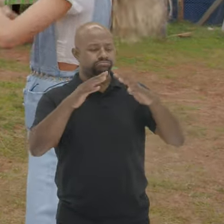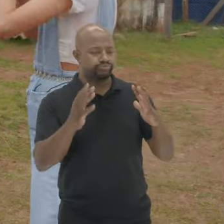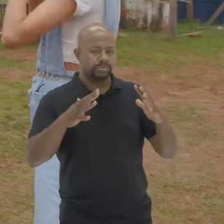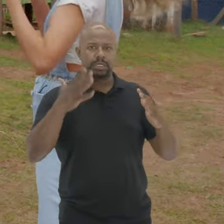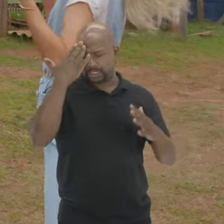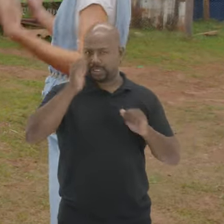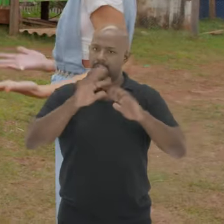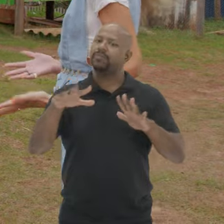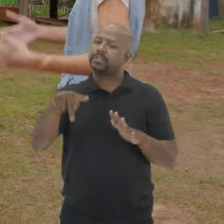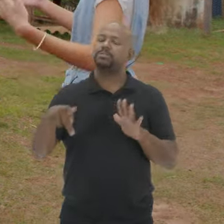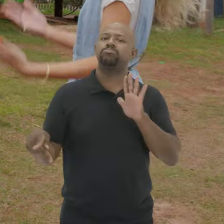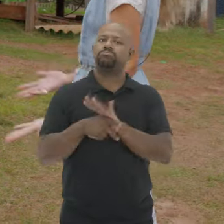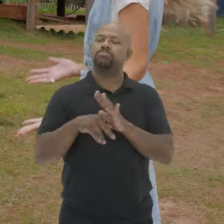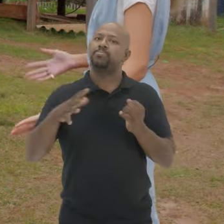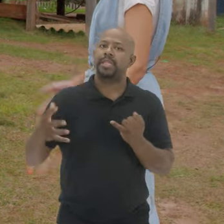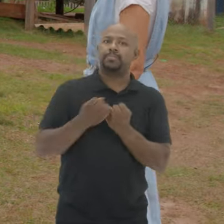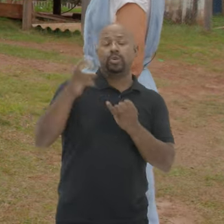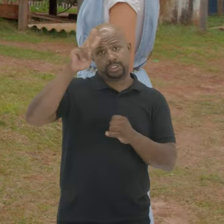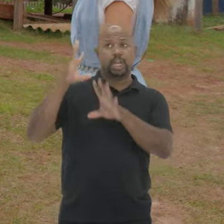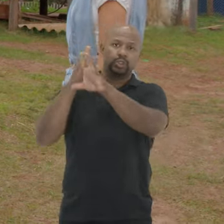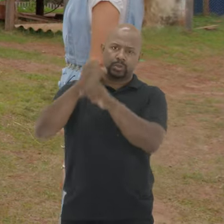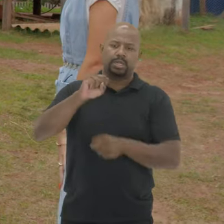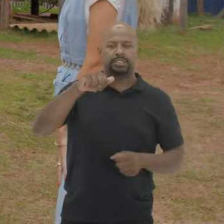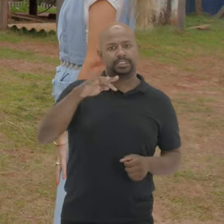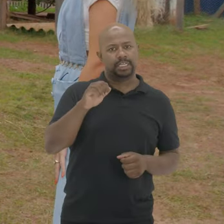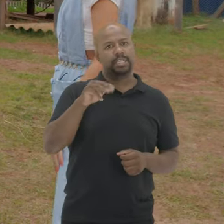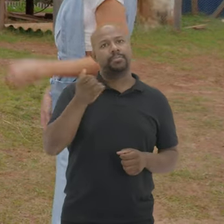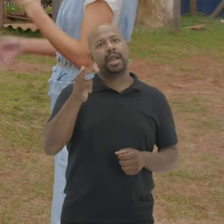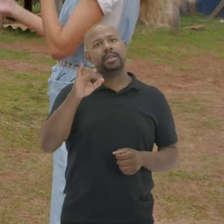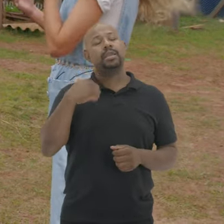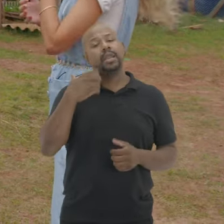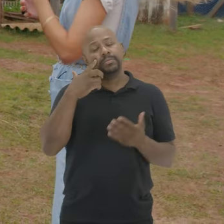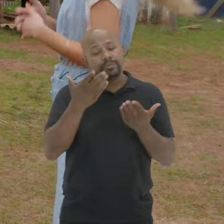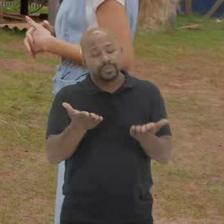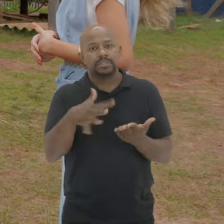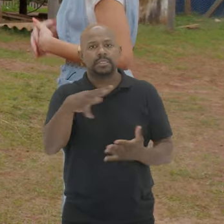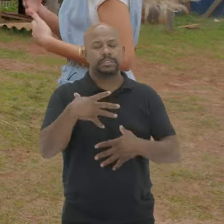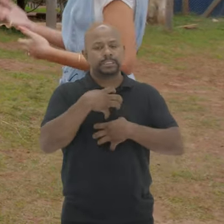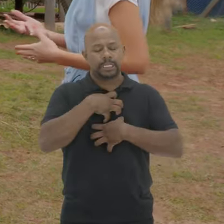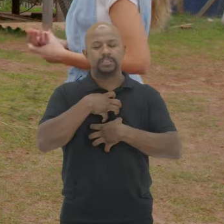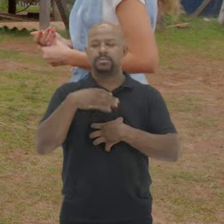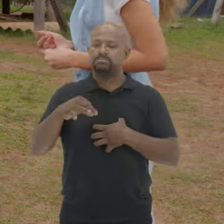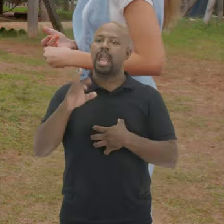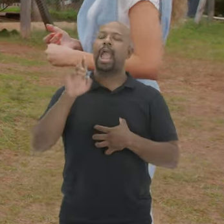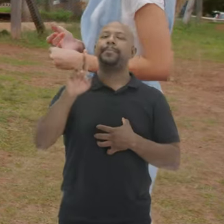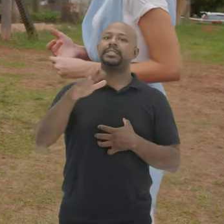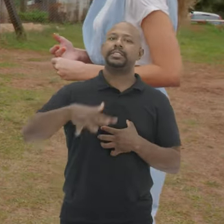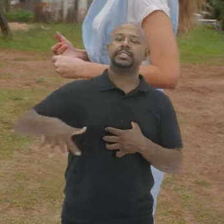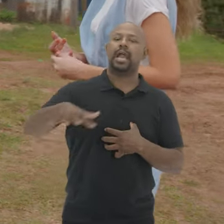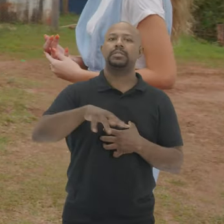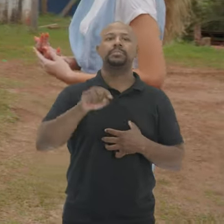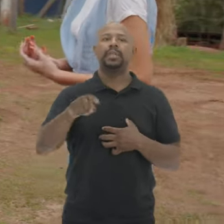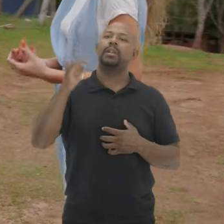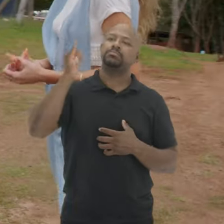entender que vocês fazem Parte do patrimônio Da história De Santa Maria E queremos Ouvir de ti Se vocês se sentem Devidamente